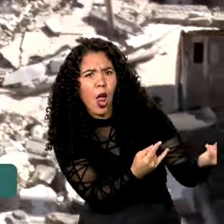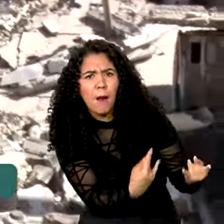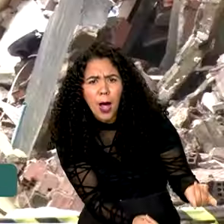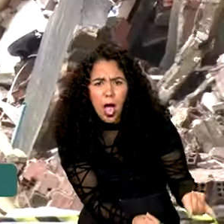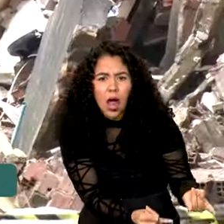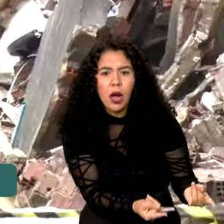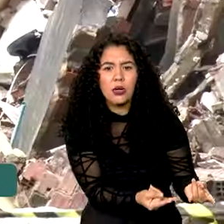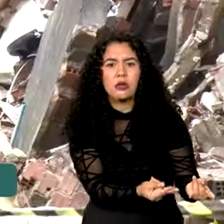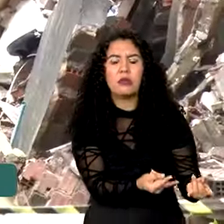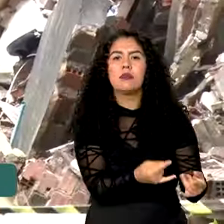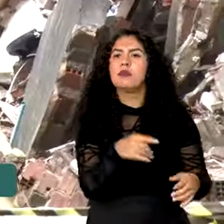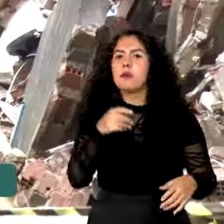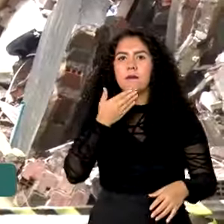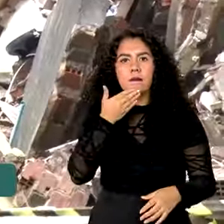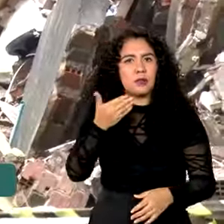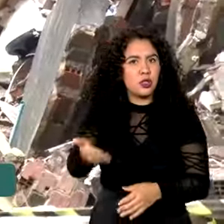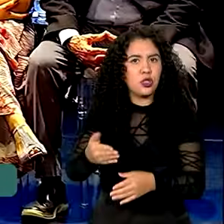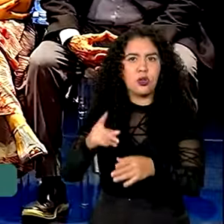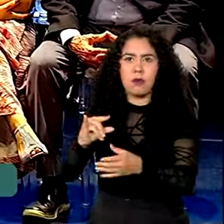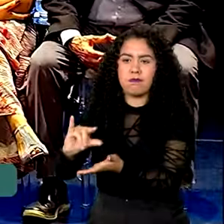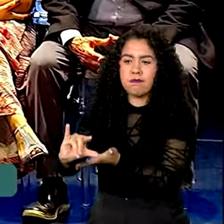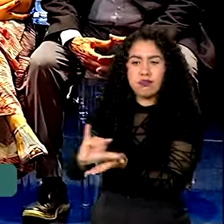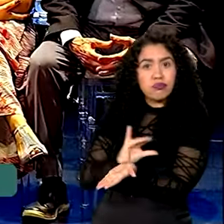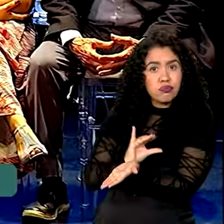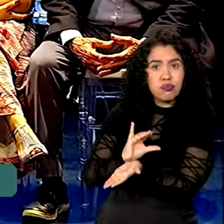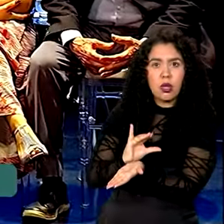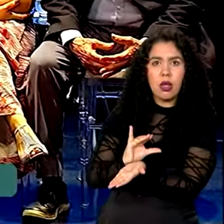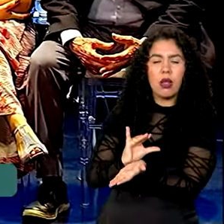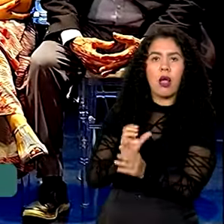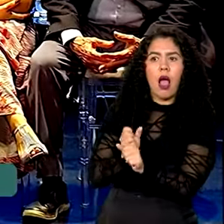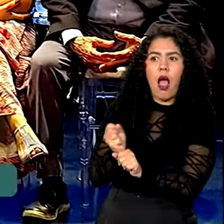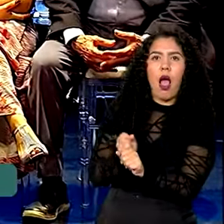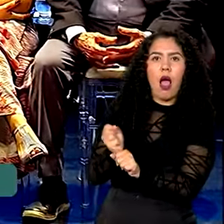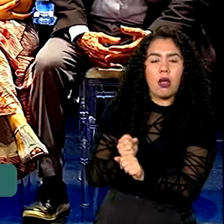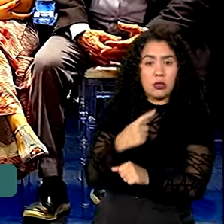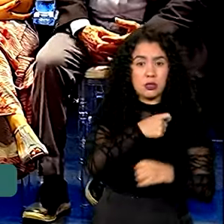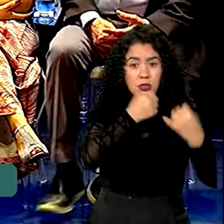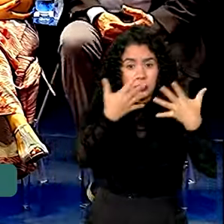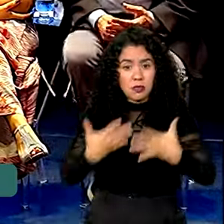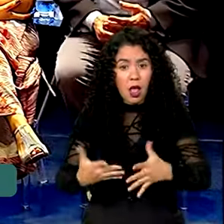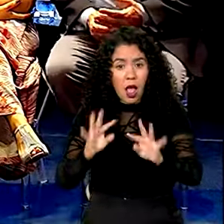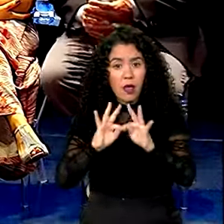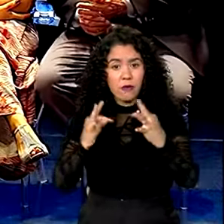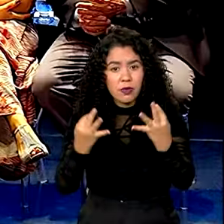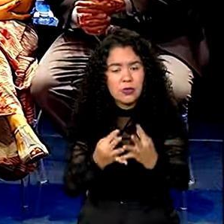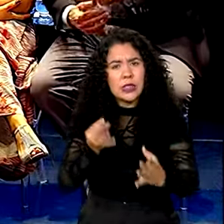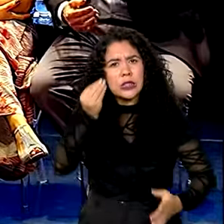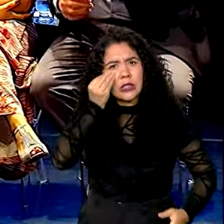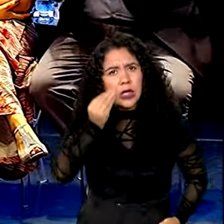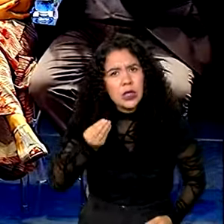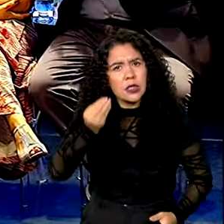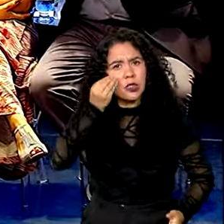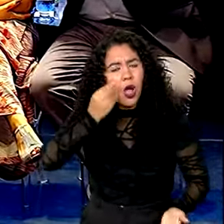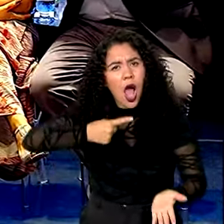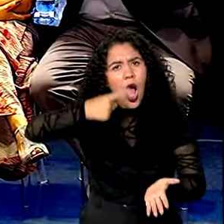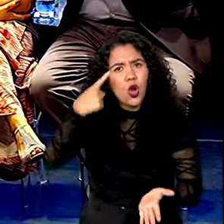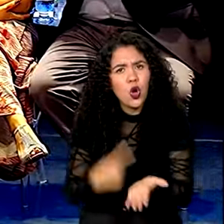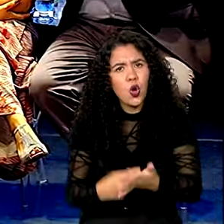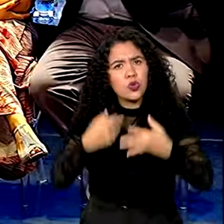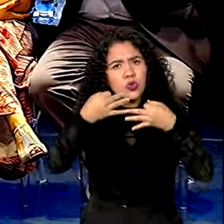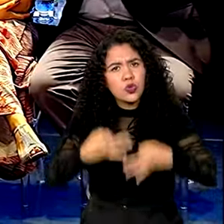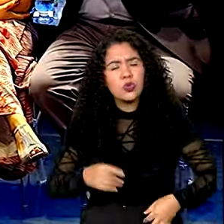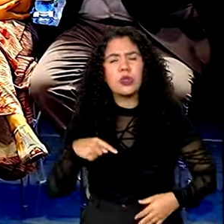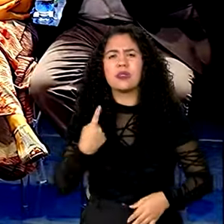pedia indenização há décadas. As famílias que ficaram fazendo um acordo justo, podíamos ficar mais